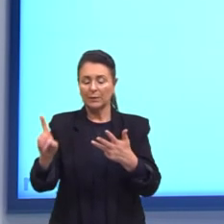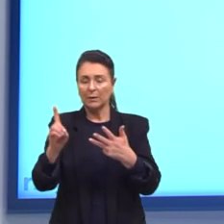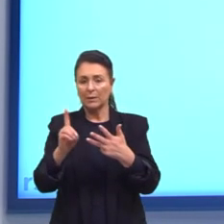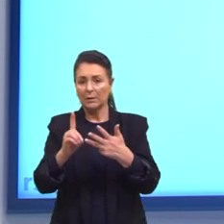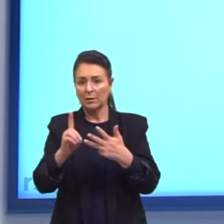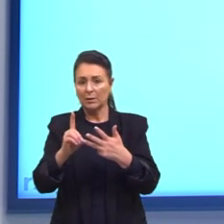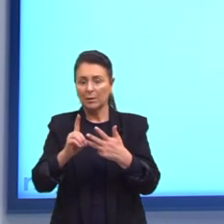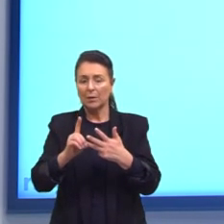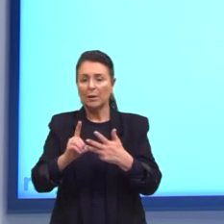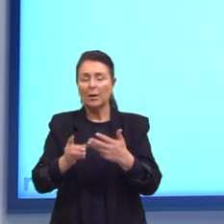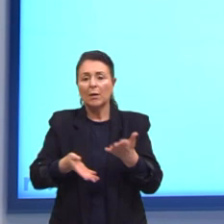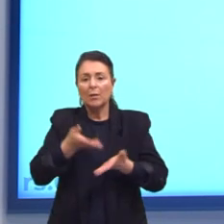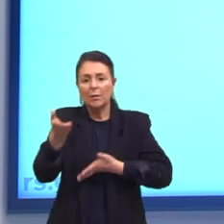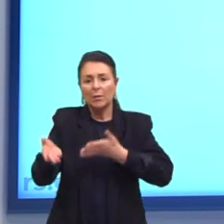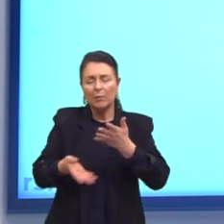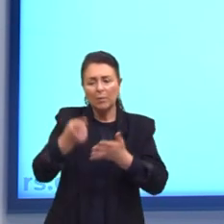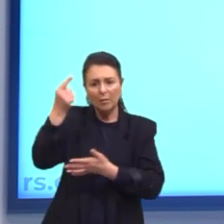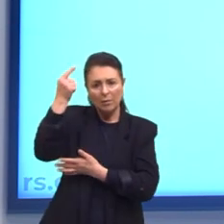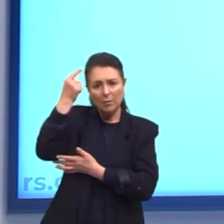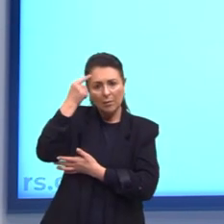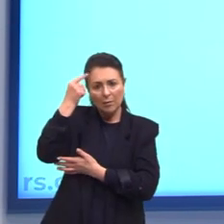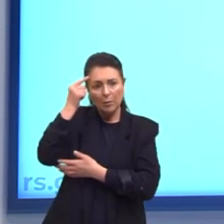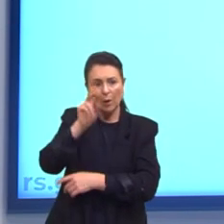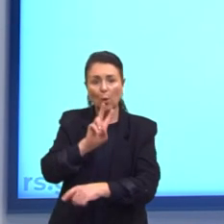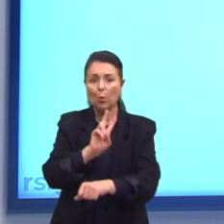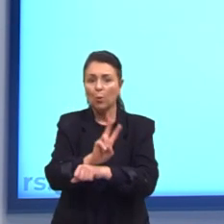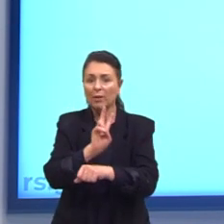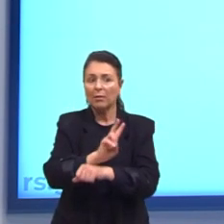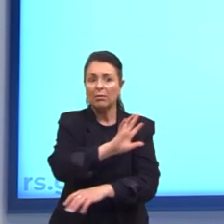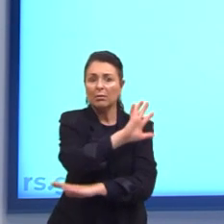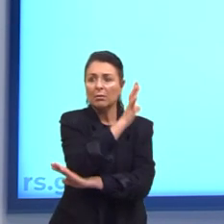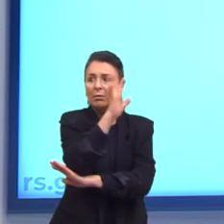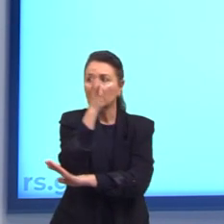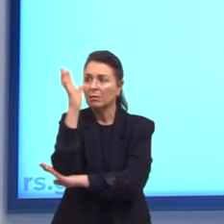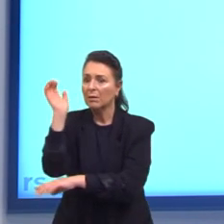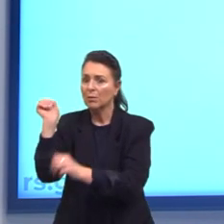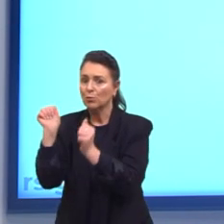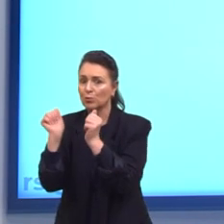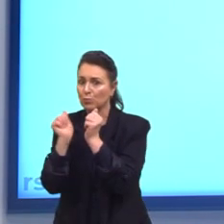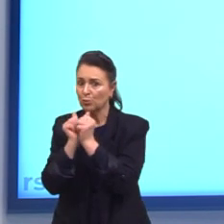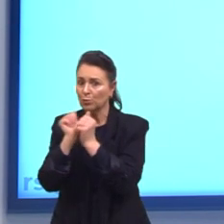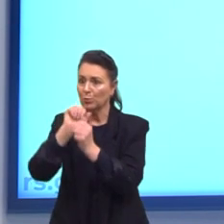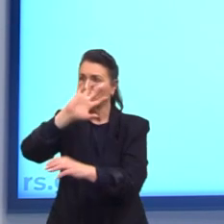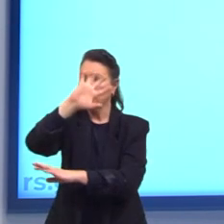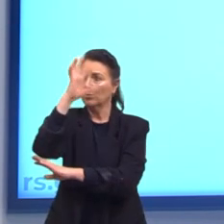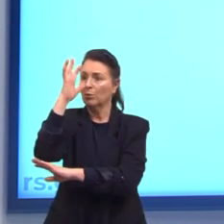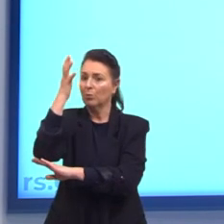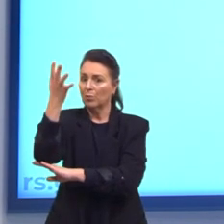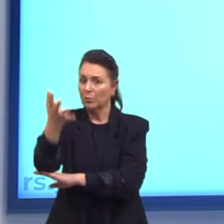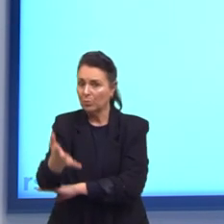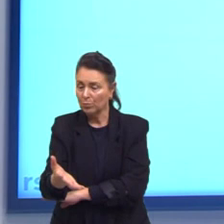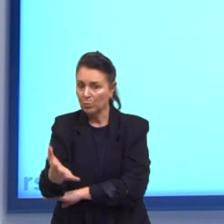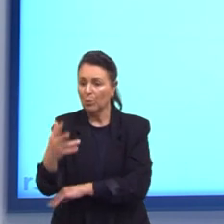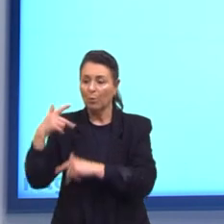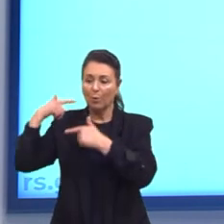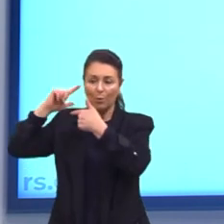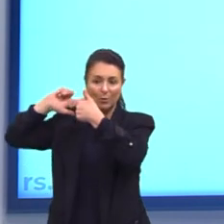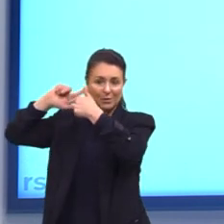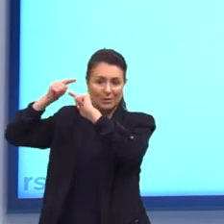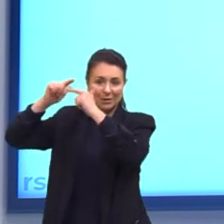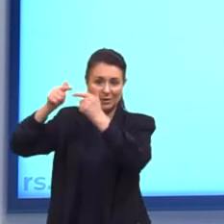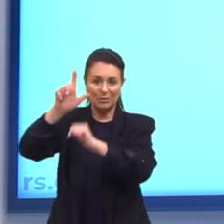Promover uma reflexão sobre a preservação ambiental ao aliar o desmatamento aos clássicos da literatura.